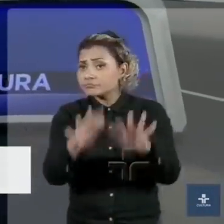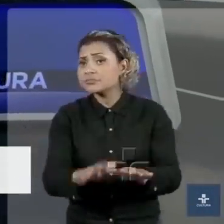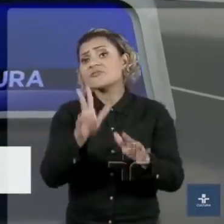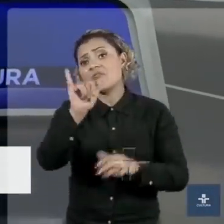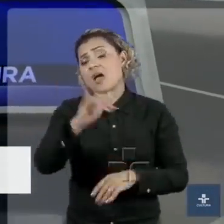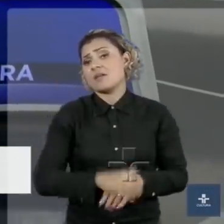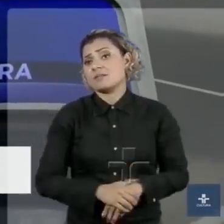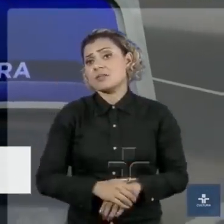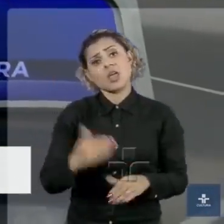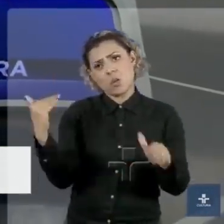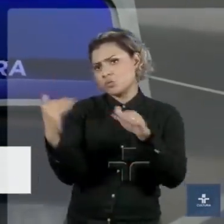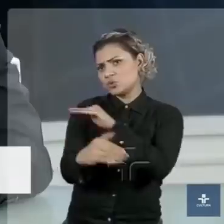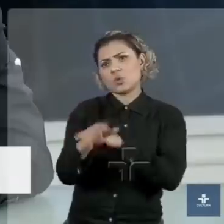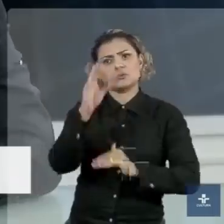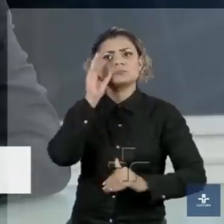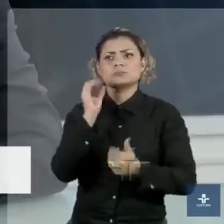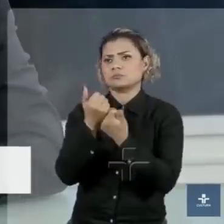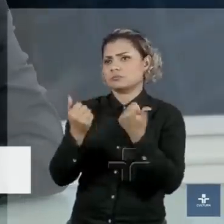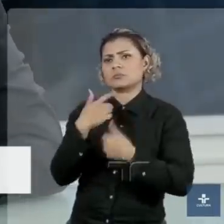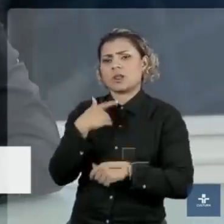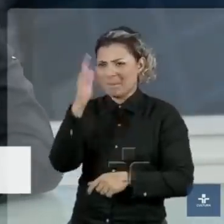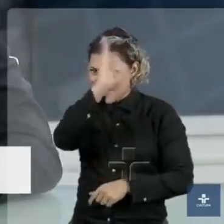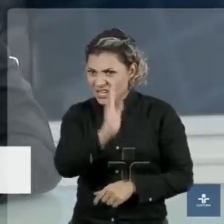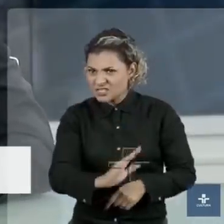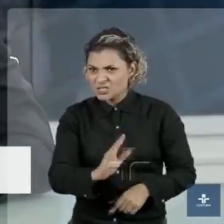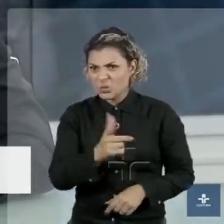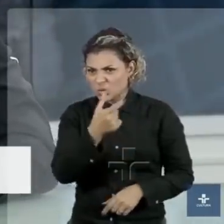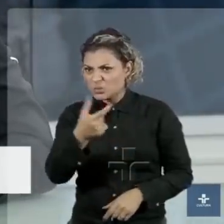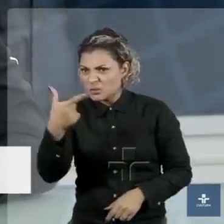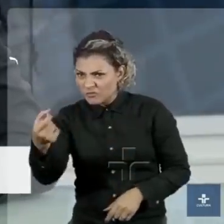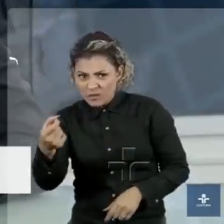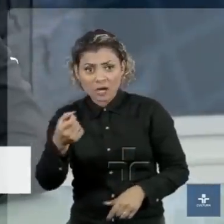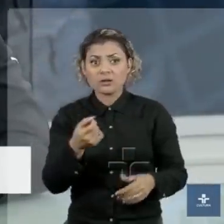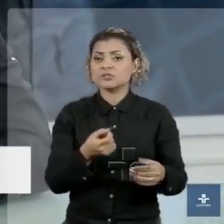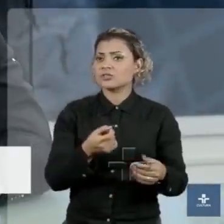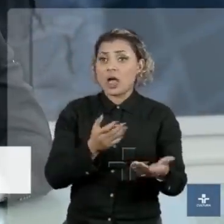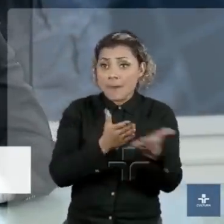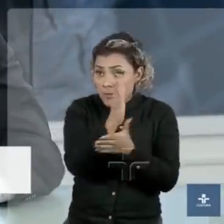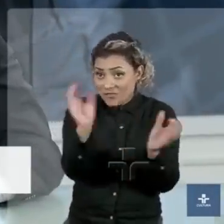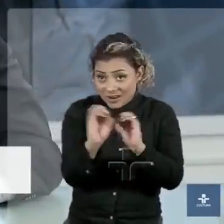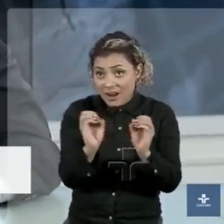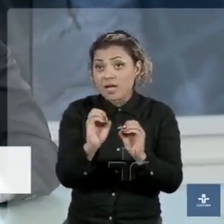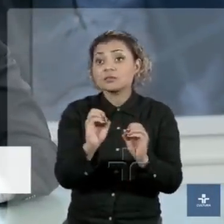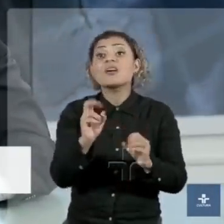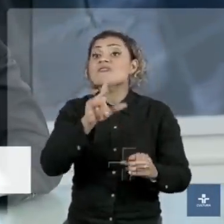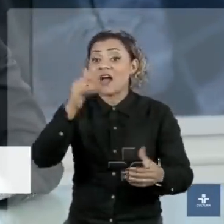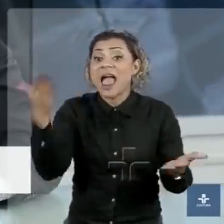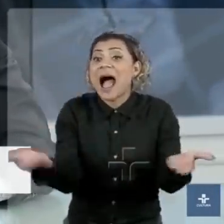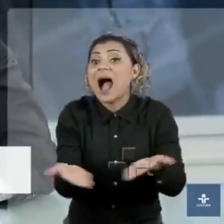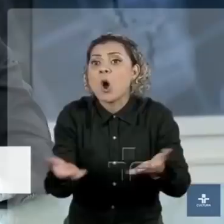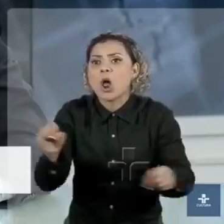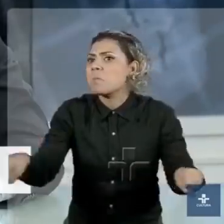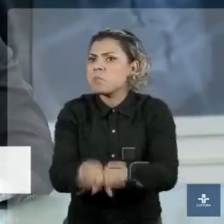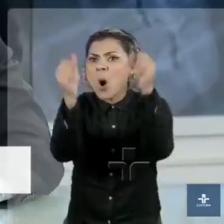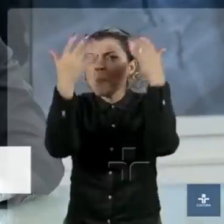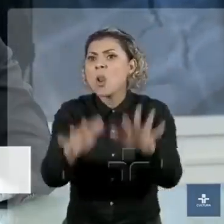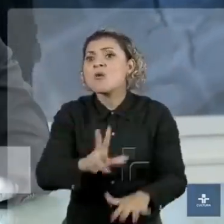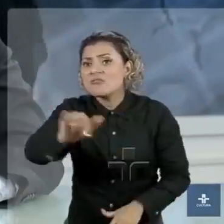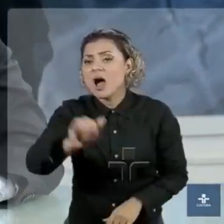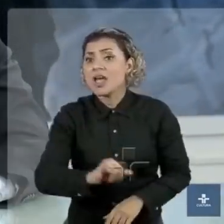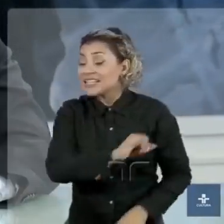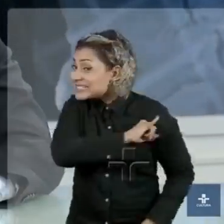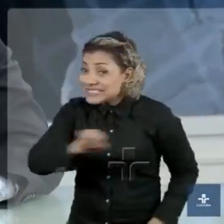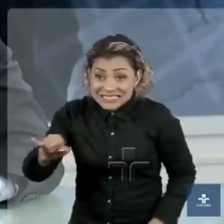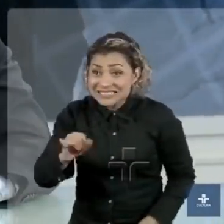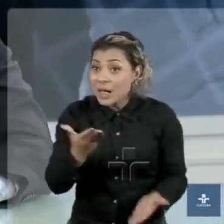eu discordo do ministro Paulo Guedes. Não acredito que o Brasil vá quebrar em 2020 se a gente não aprovar a reforma previdenciária. O Brasil vai quebrar agora. Agora a gente vai ter uma recessão